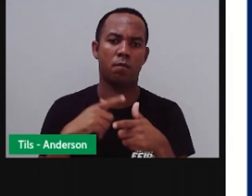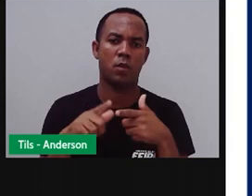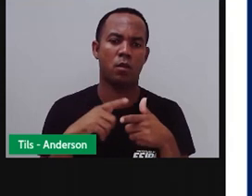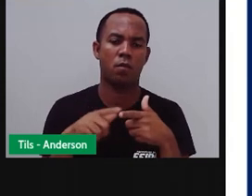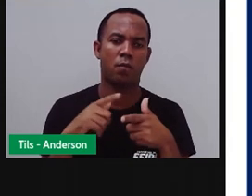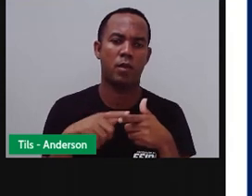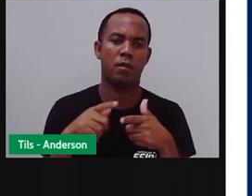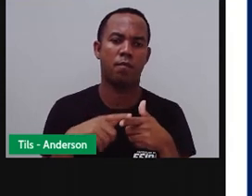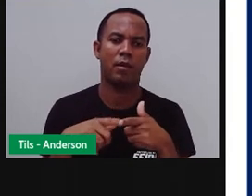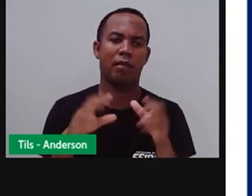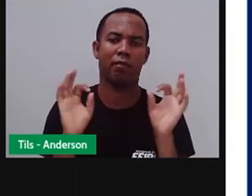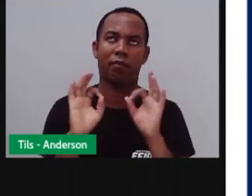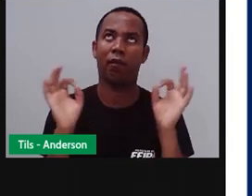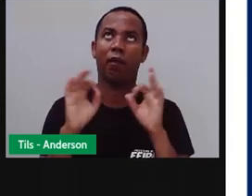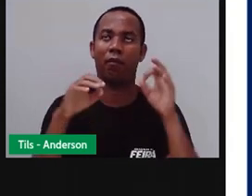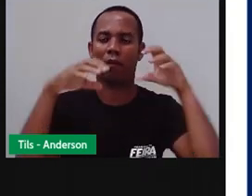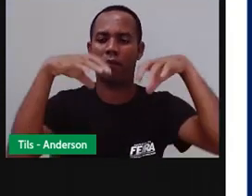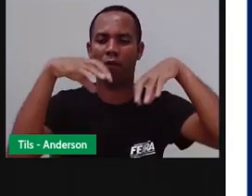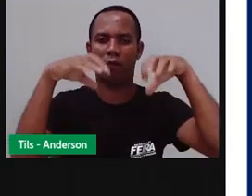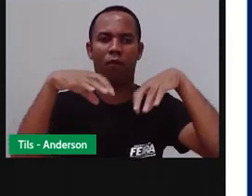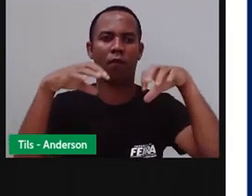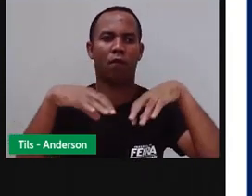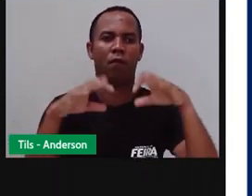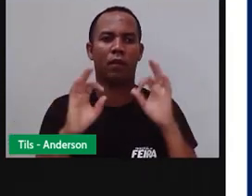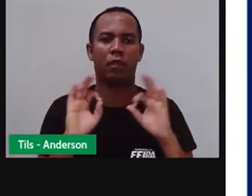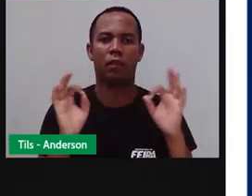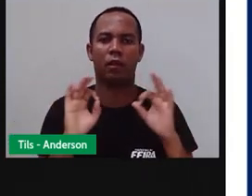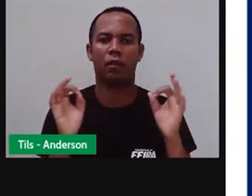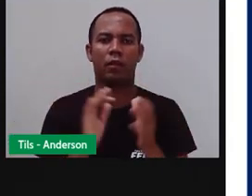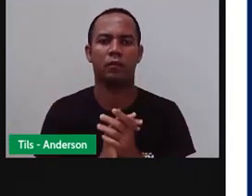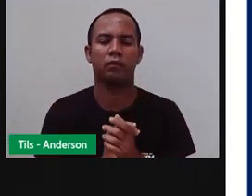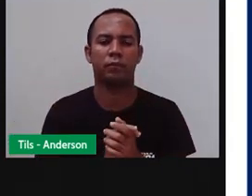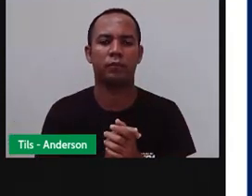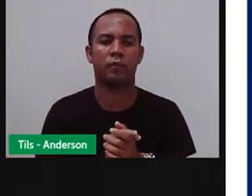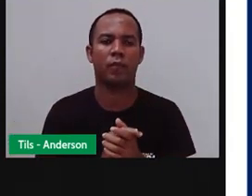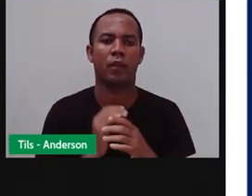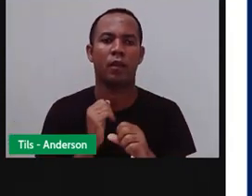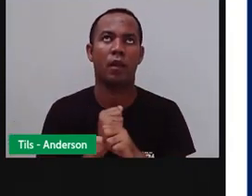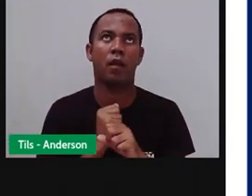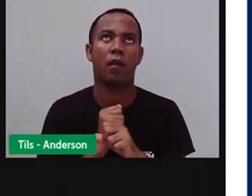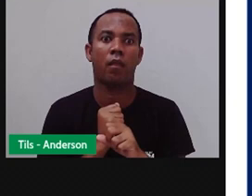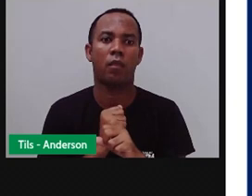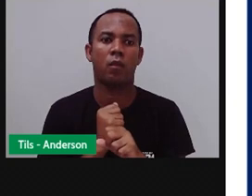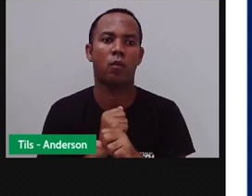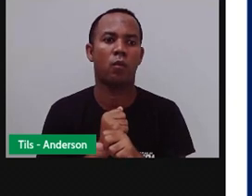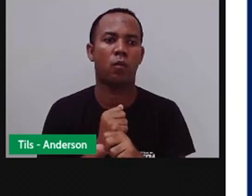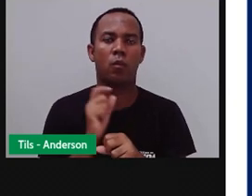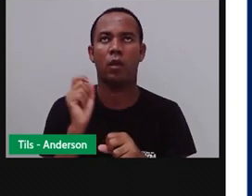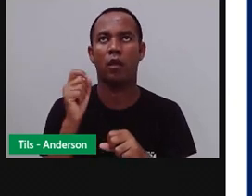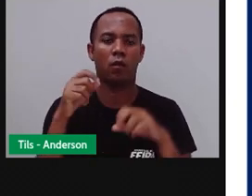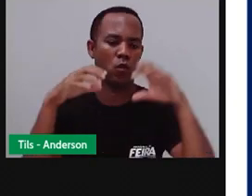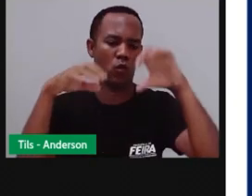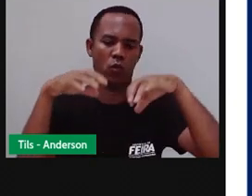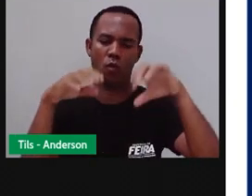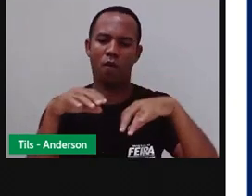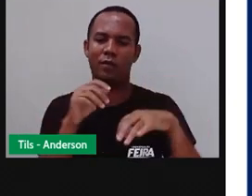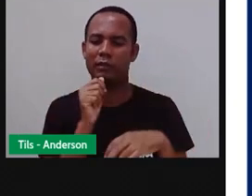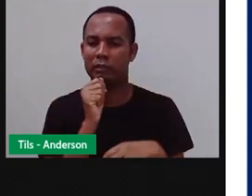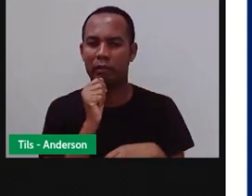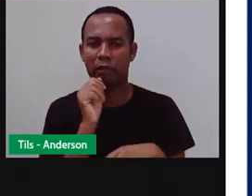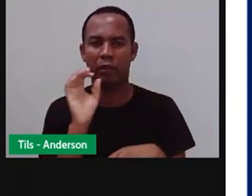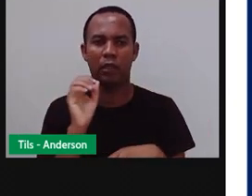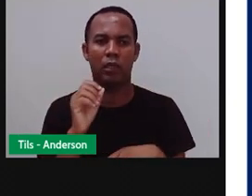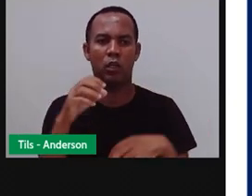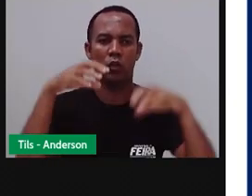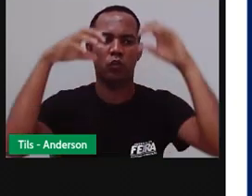estiagem prolongada. Ó, meus amores, estiagem é o período que não chove. Quando deixa de